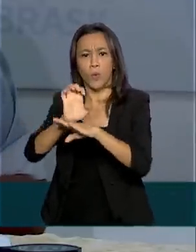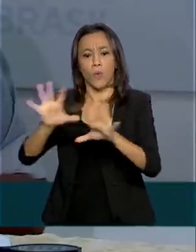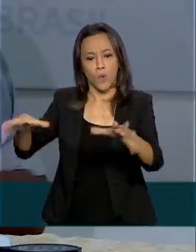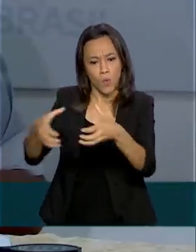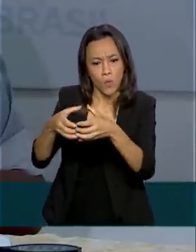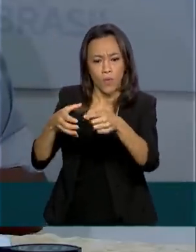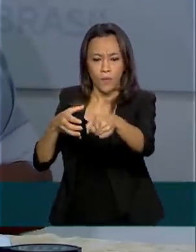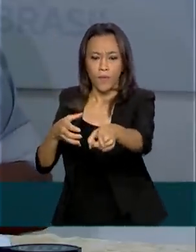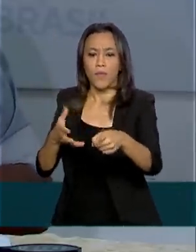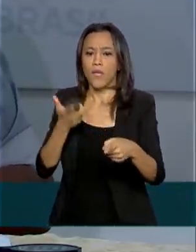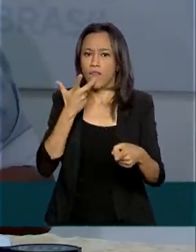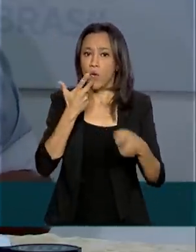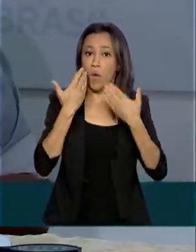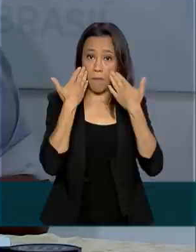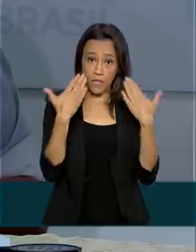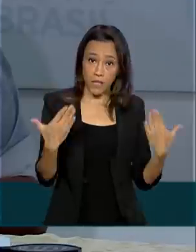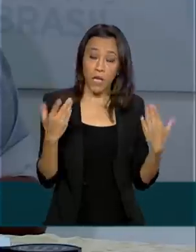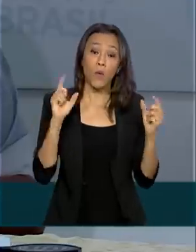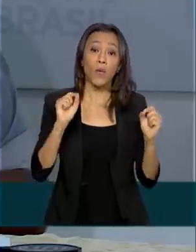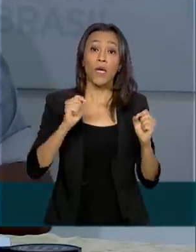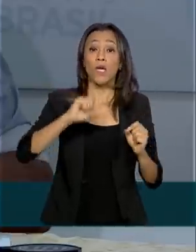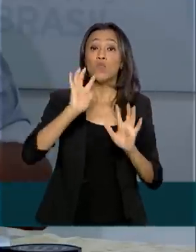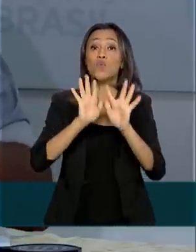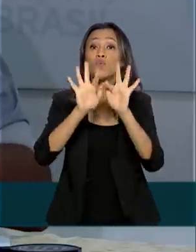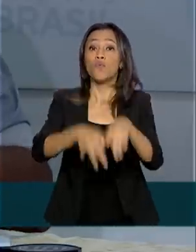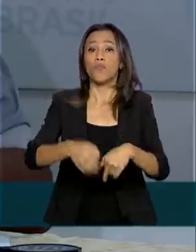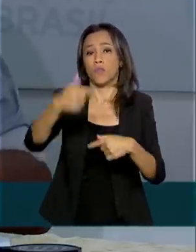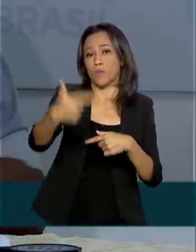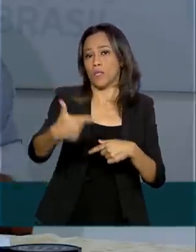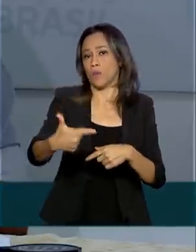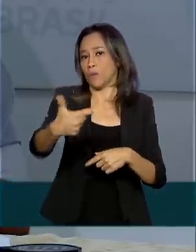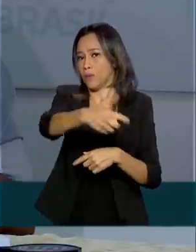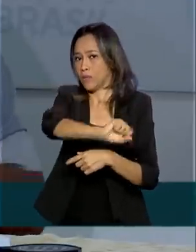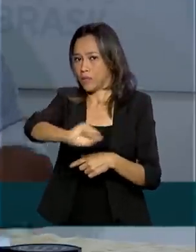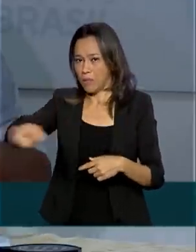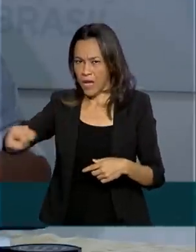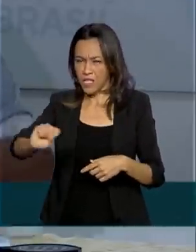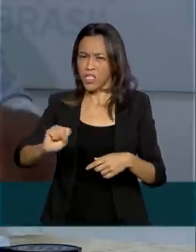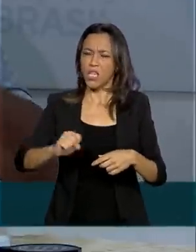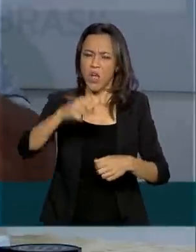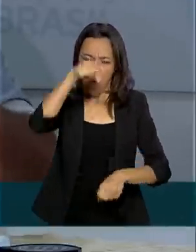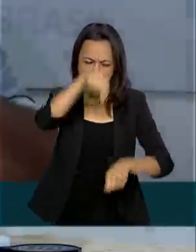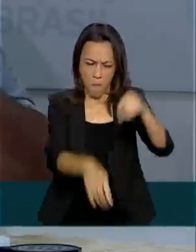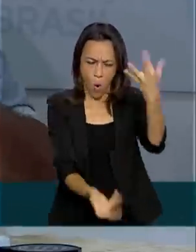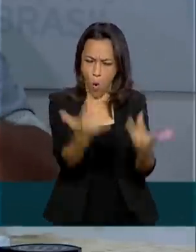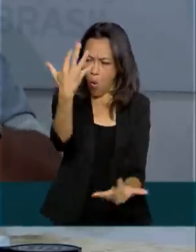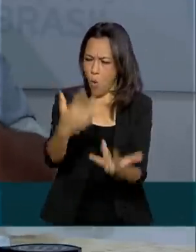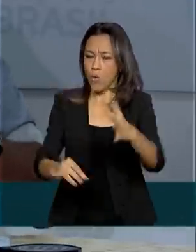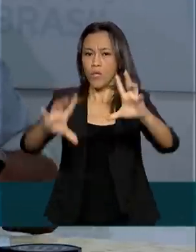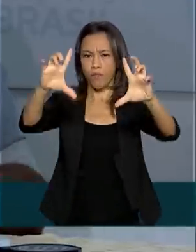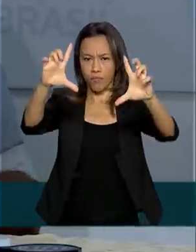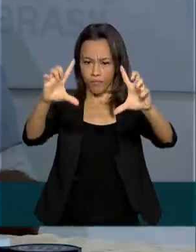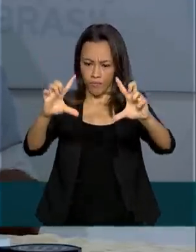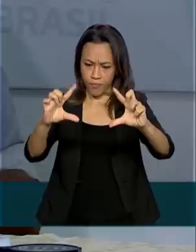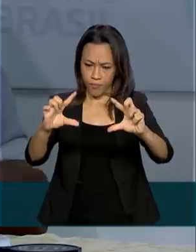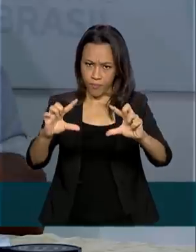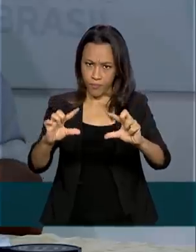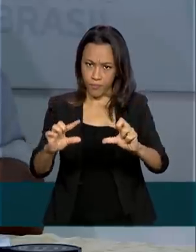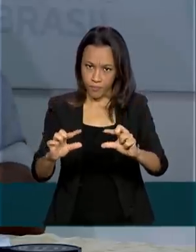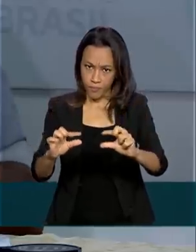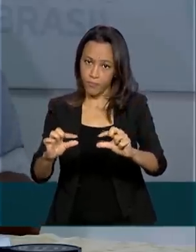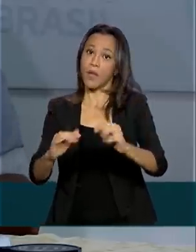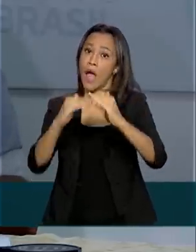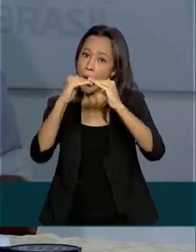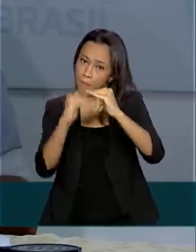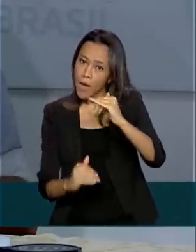é apresentar que, ao final do segundo semestre, o índice de queimadas esteja abaixo do mínimo da meta histórica.